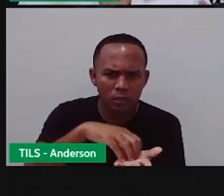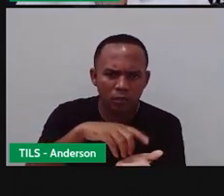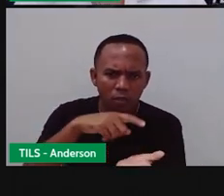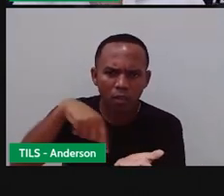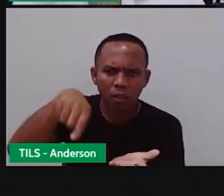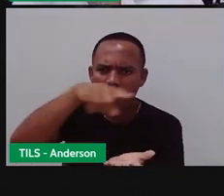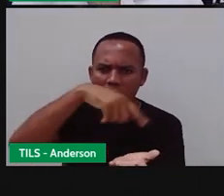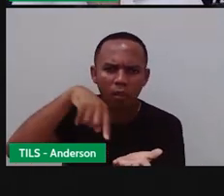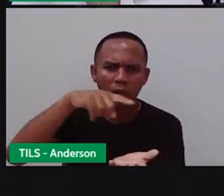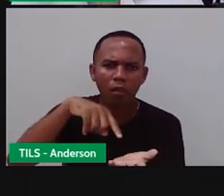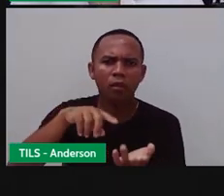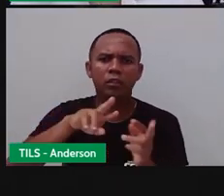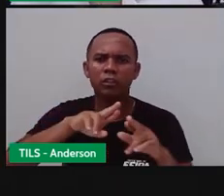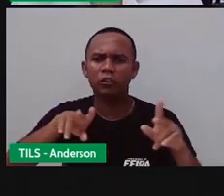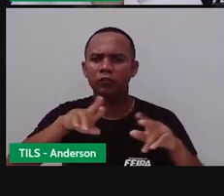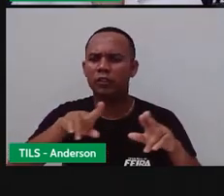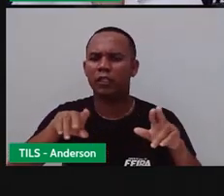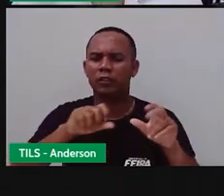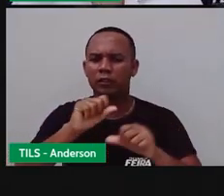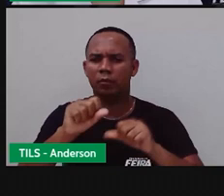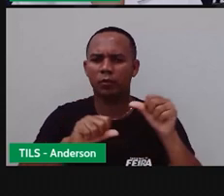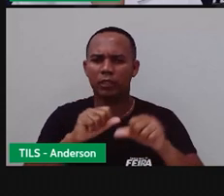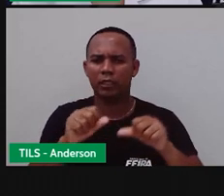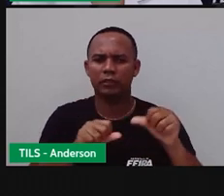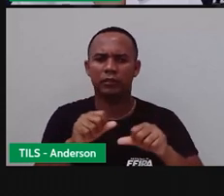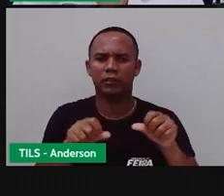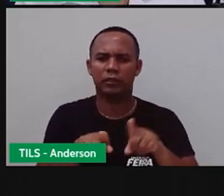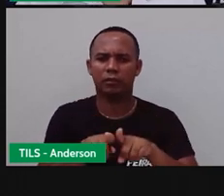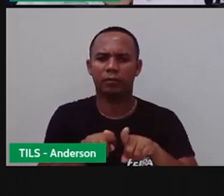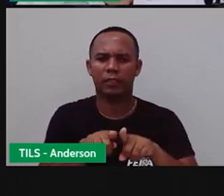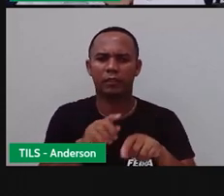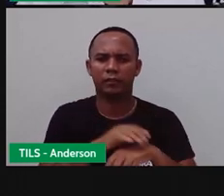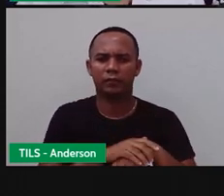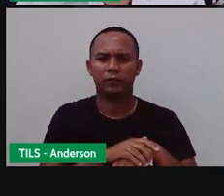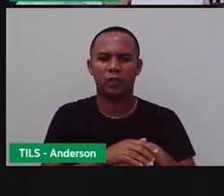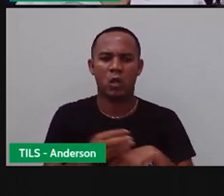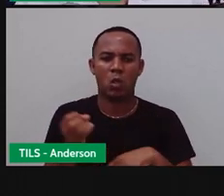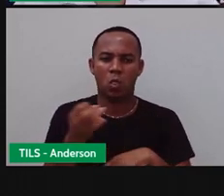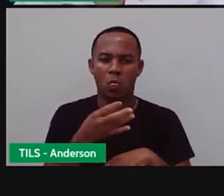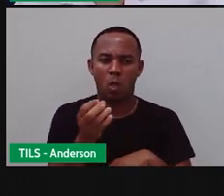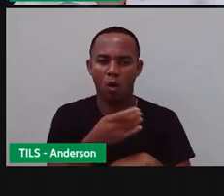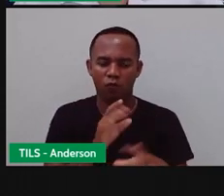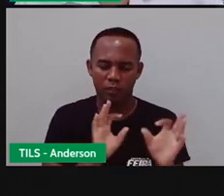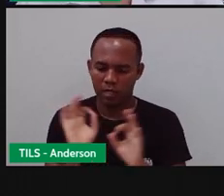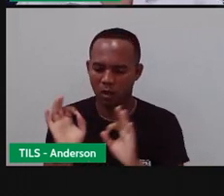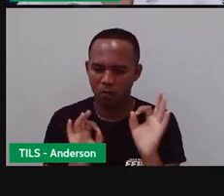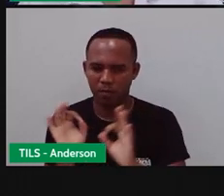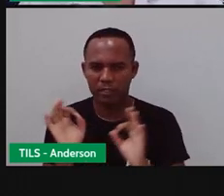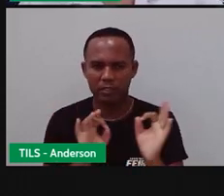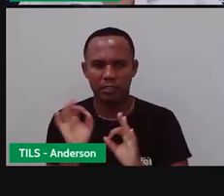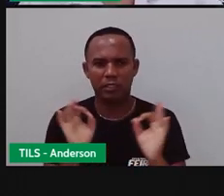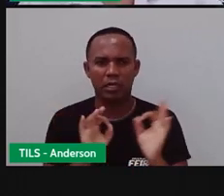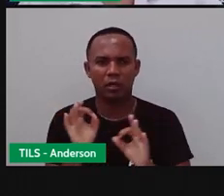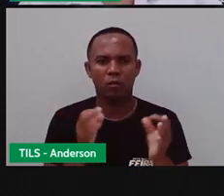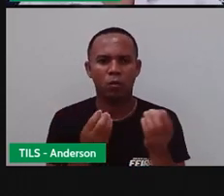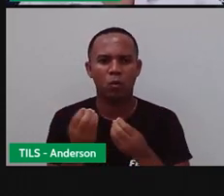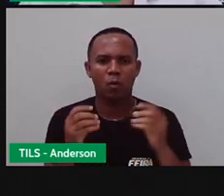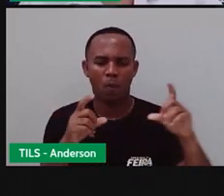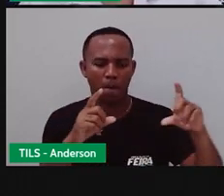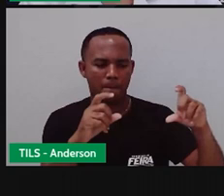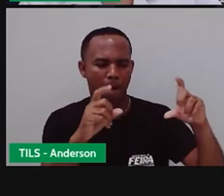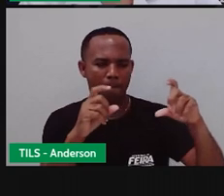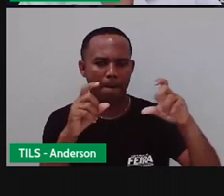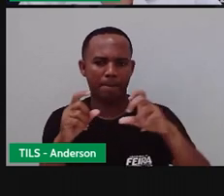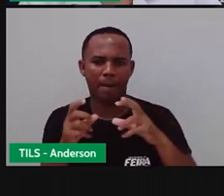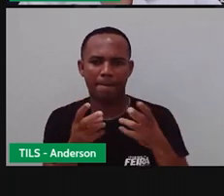grande. Inclusive, Anderson, né? No planejamento do novo centro, a gente pode observar que muita coisa